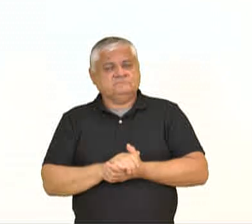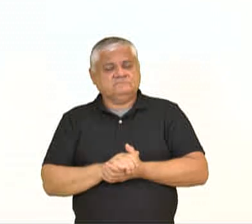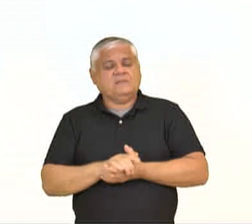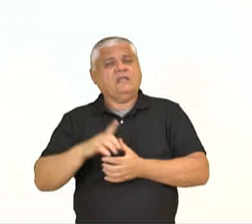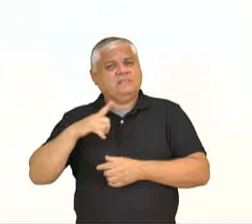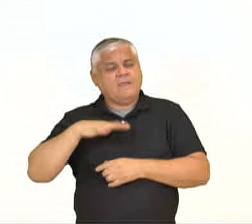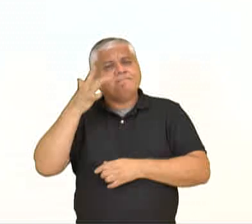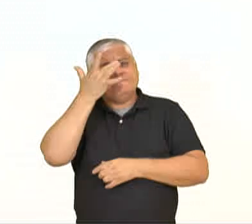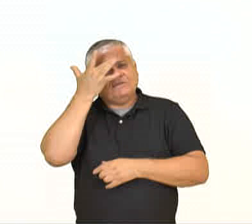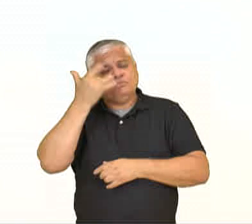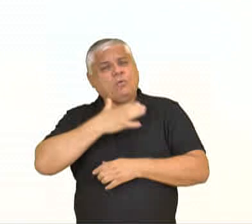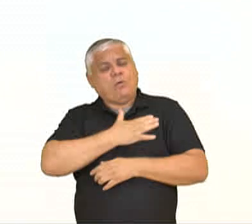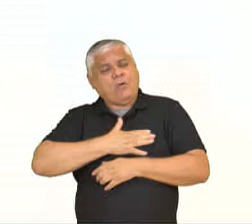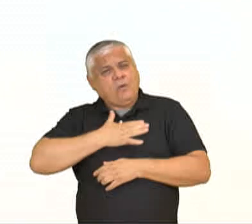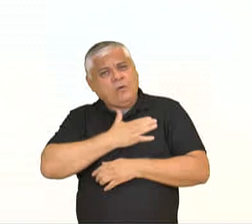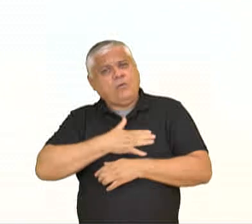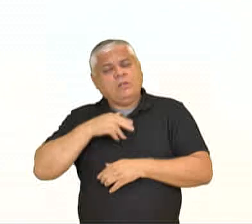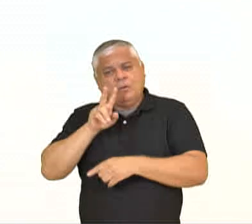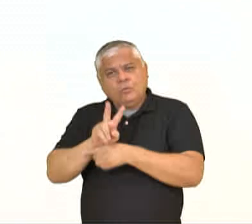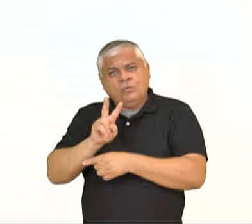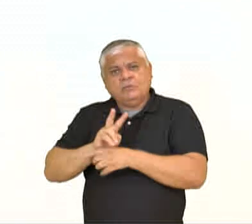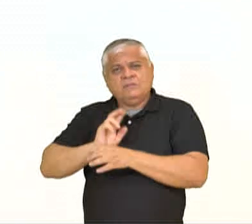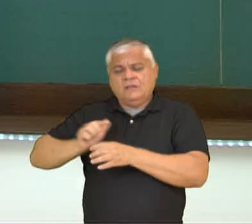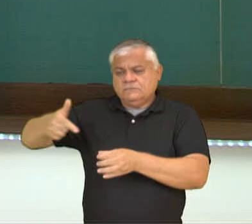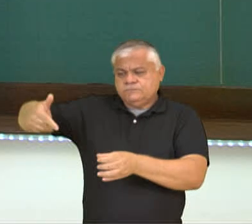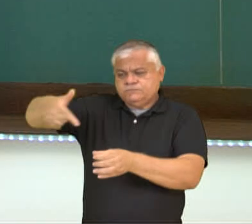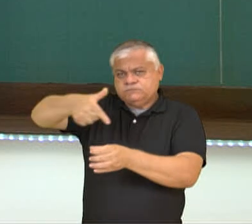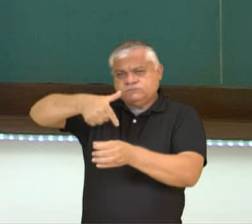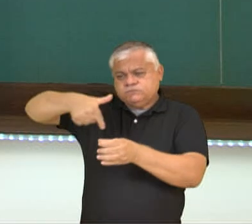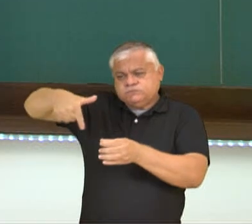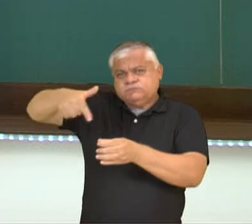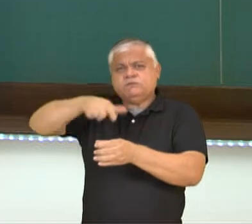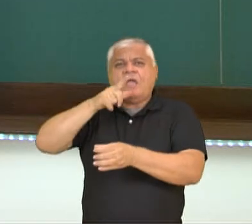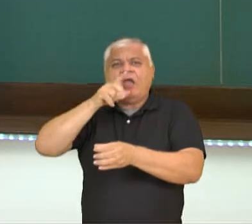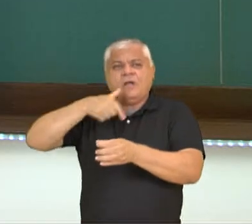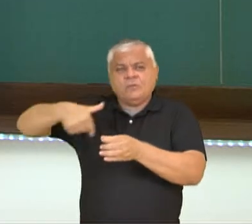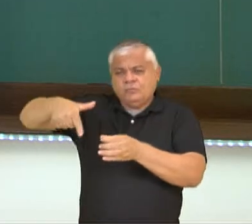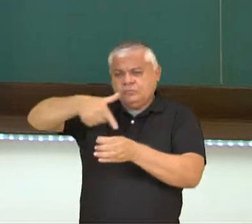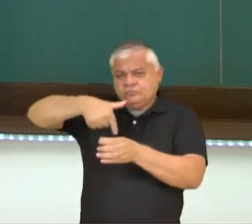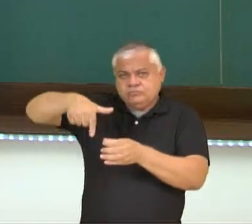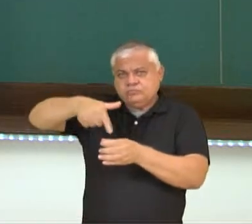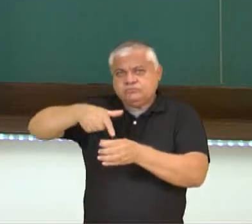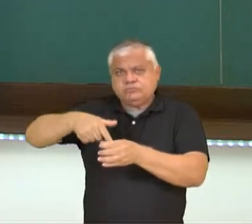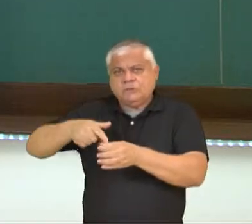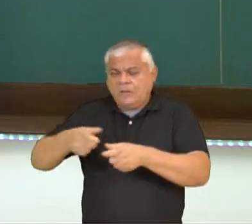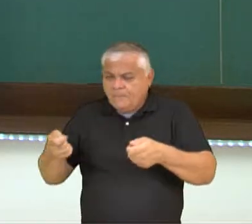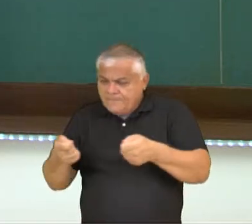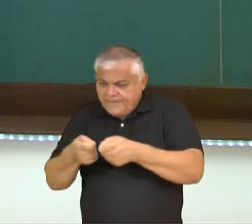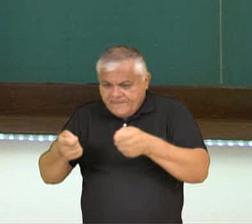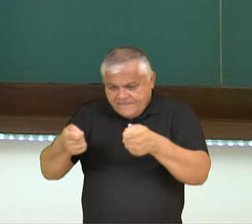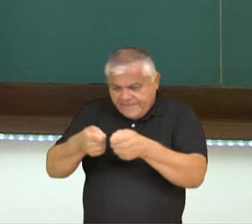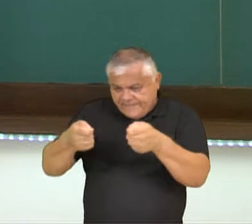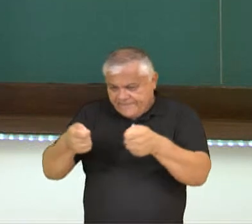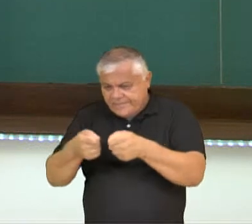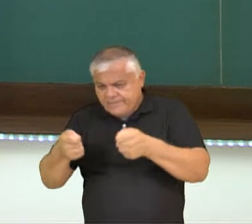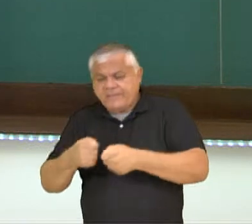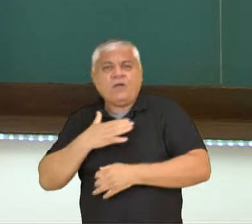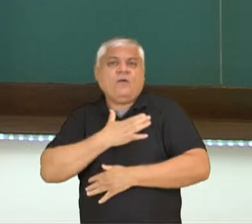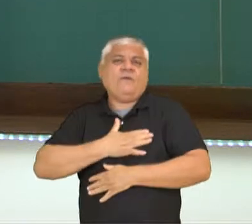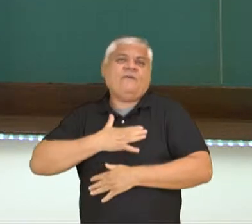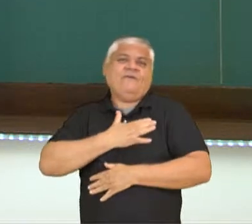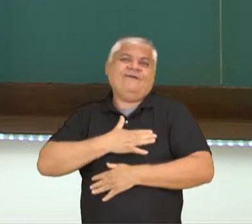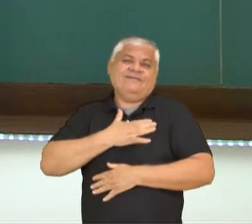gosta de cuidar das plantas, regar, podar, fazer a adubação. Isso são cuidados frequentes e